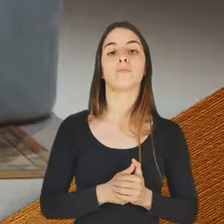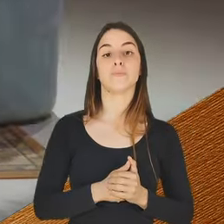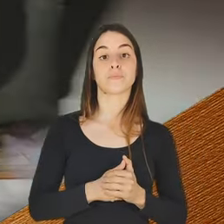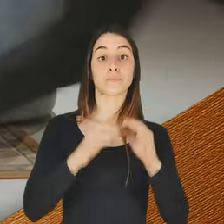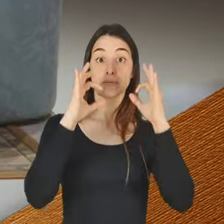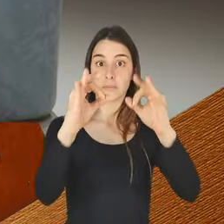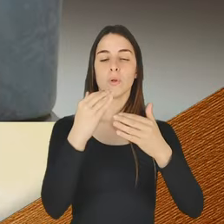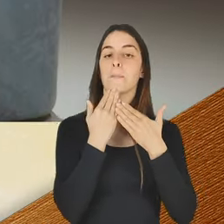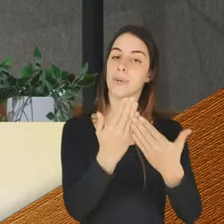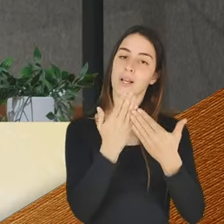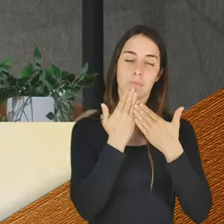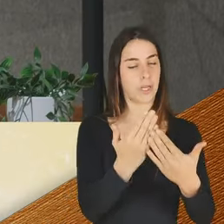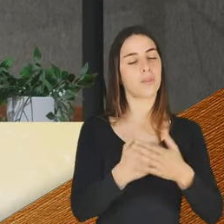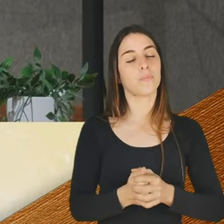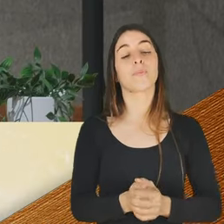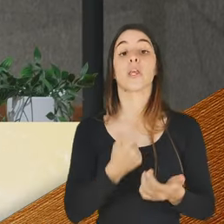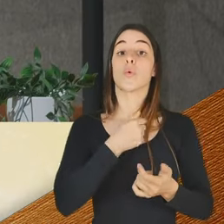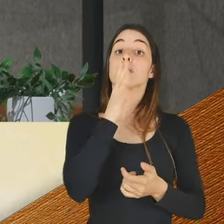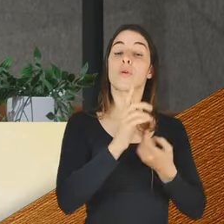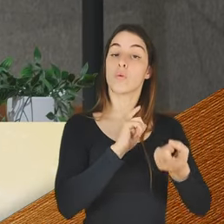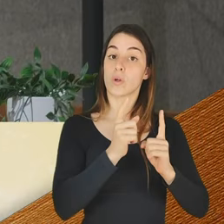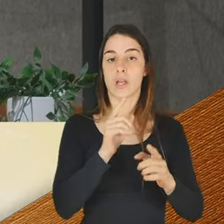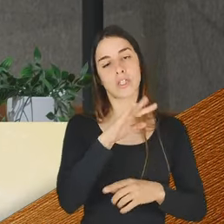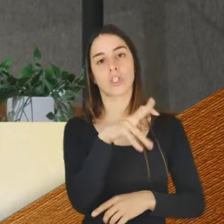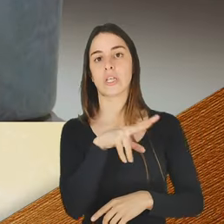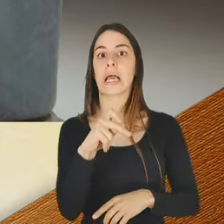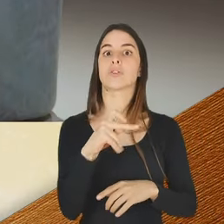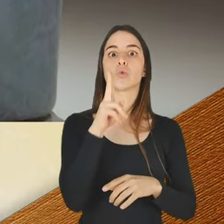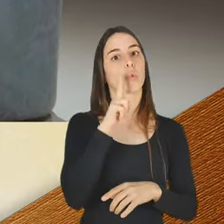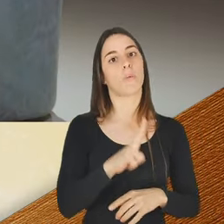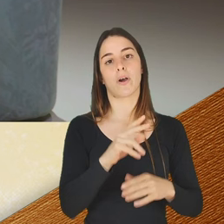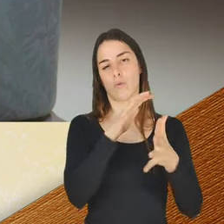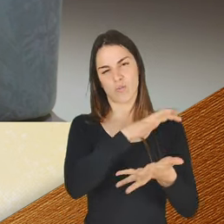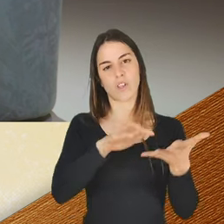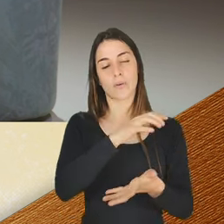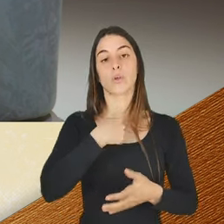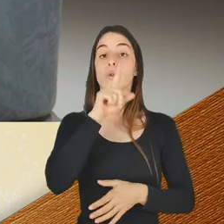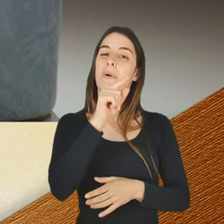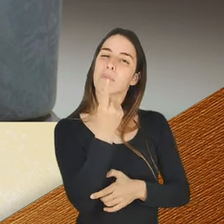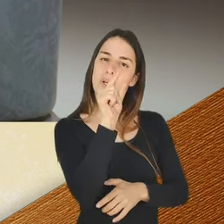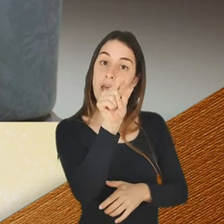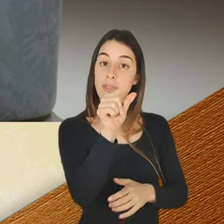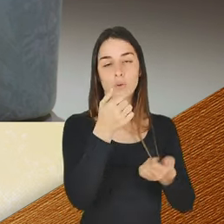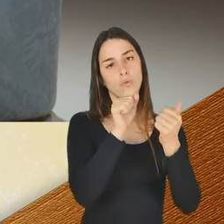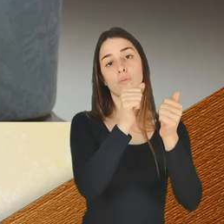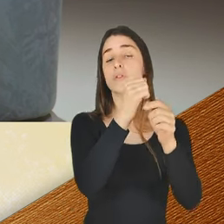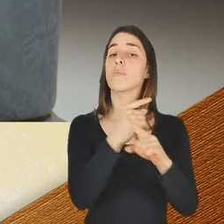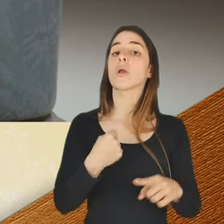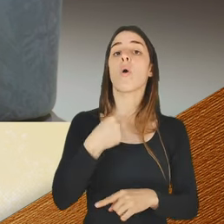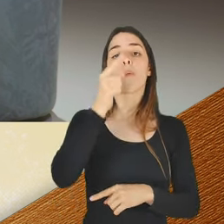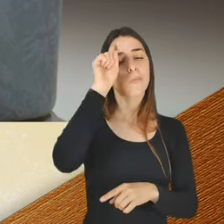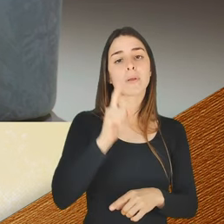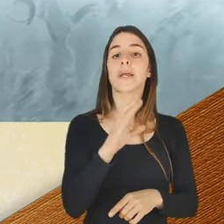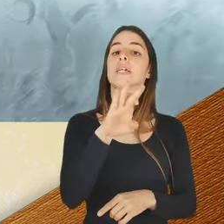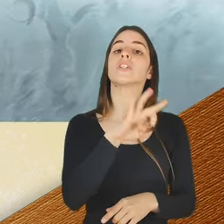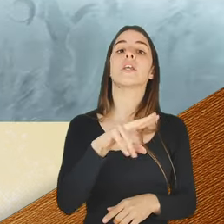Boa. Muito obrigado. Muito obrigado. O que eu estava a dizer, Cristina, desculpe esta confusão e eu também estou aqui um bocadinho nervoso, porque eu não sabia que a Cristina tinha sido